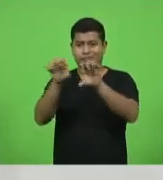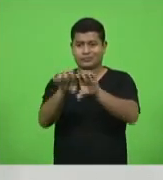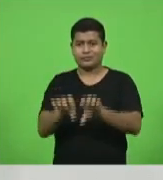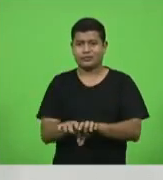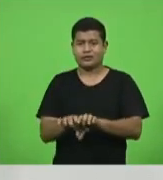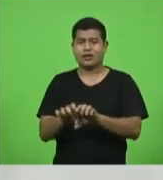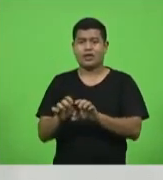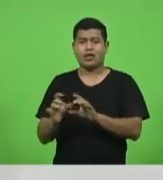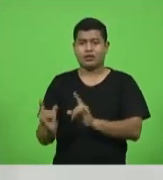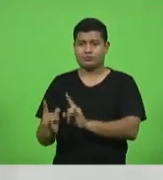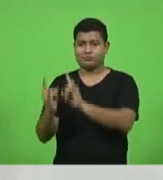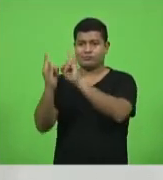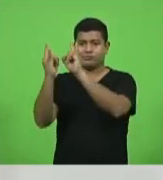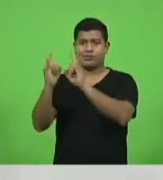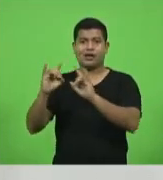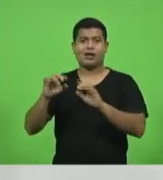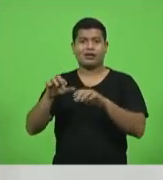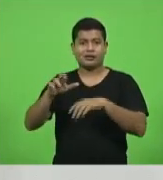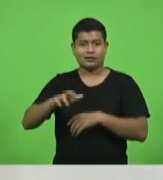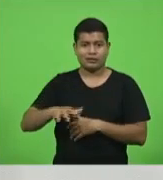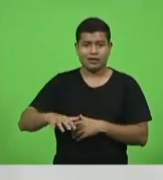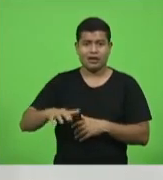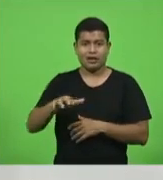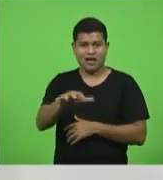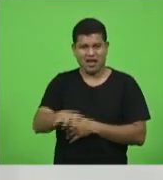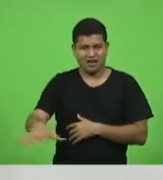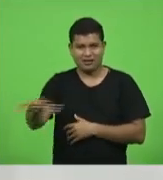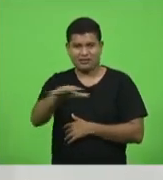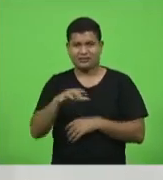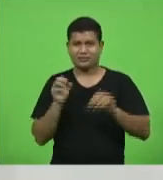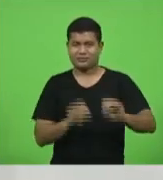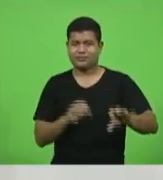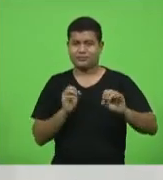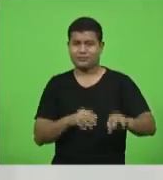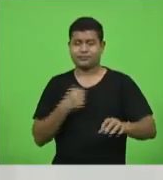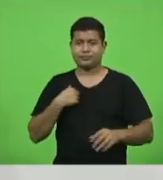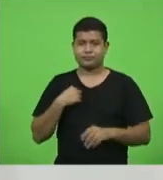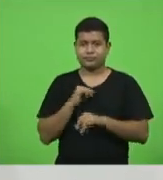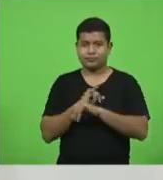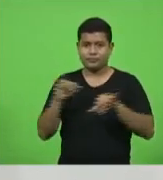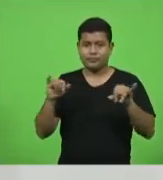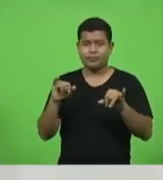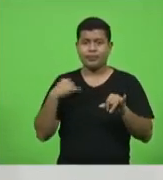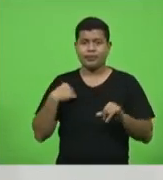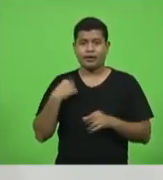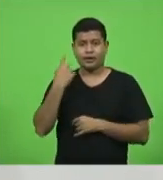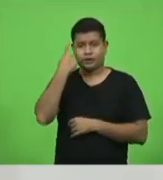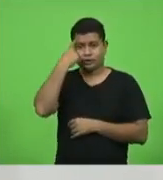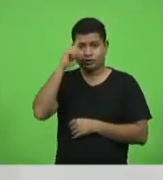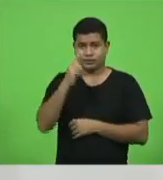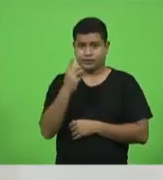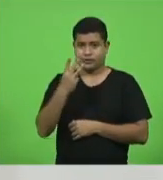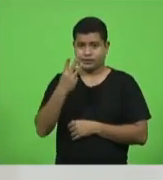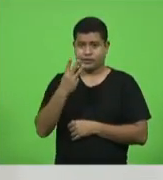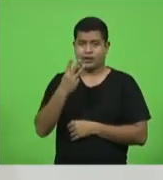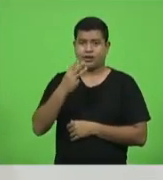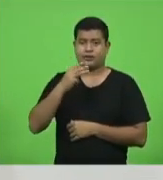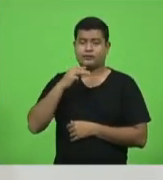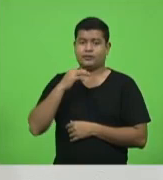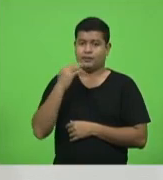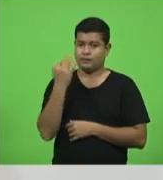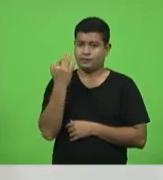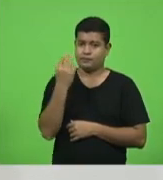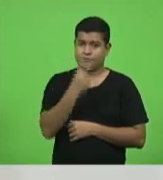rede estadual de educação. Comunico que, no dia 23 de fevereiro, em audiência com o secretário de Estado da Educação, Luiz Fernando Vampiro,